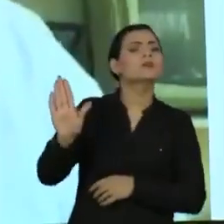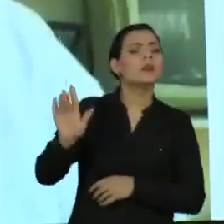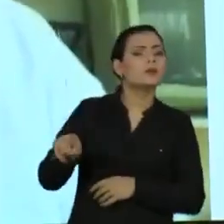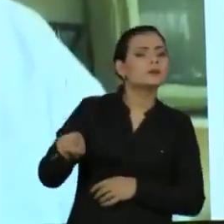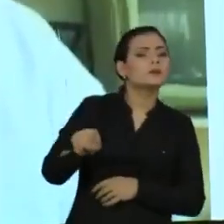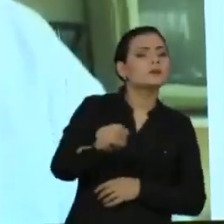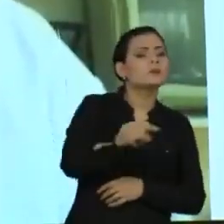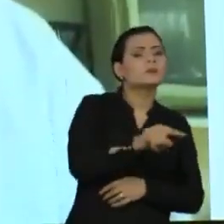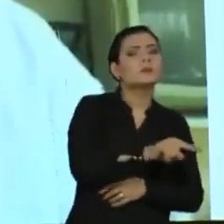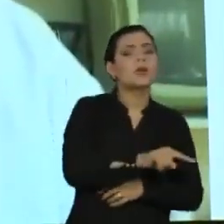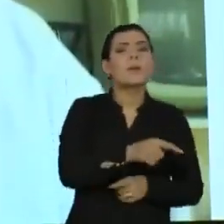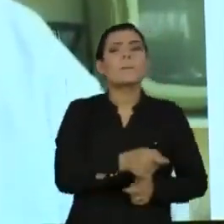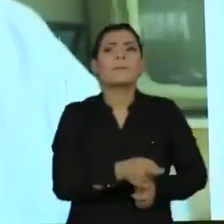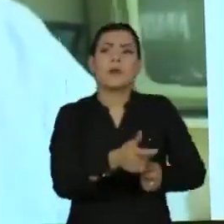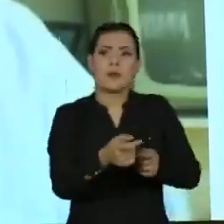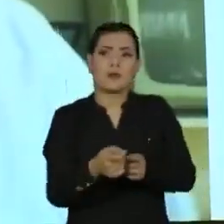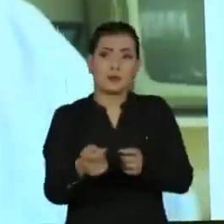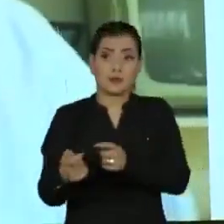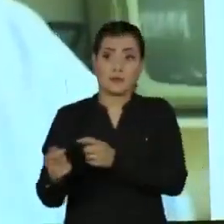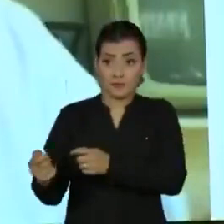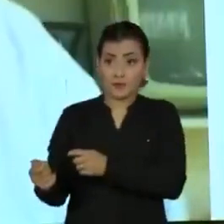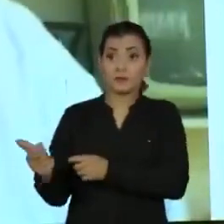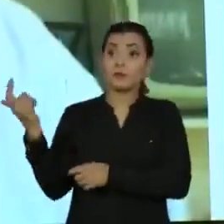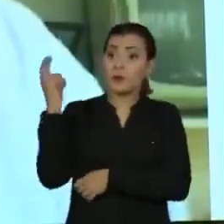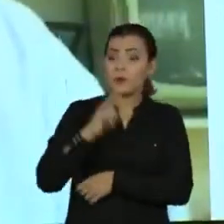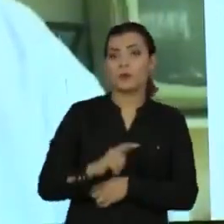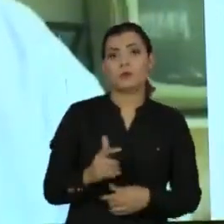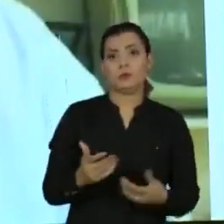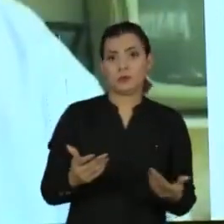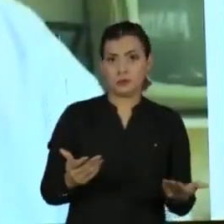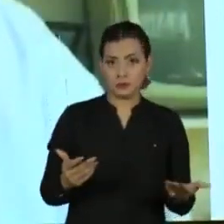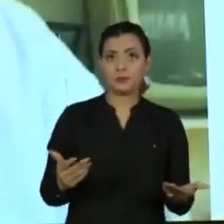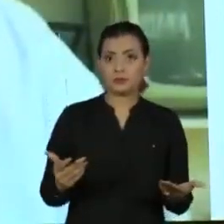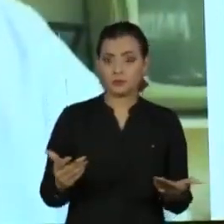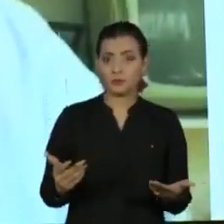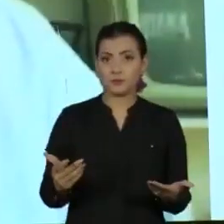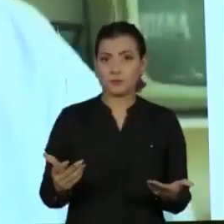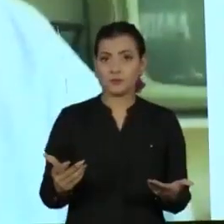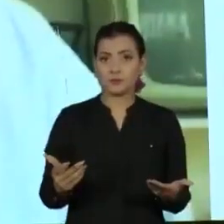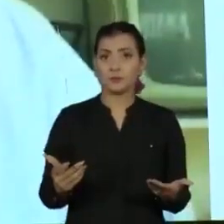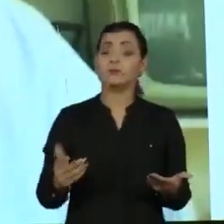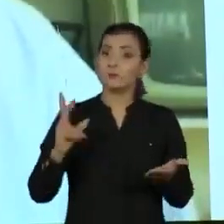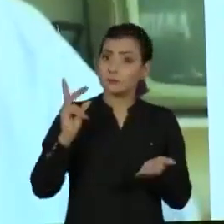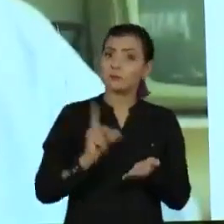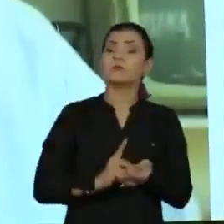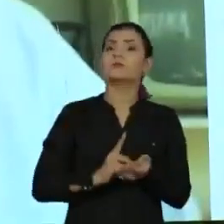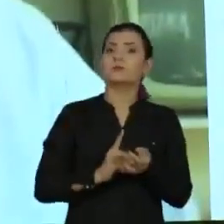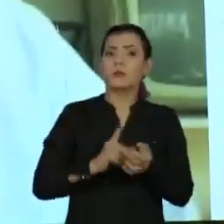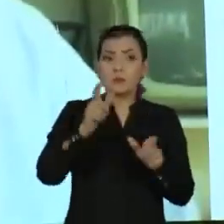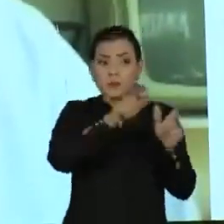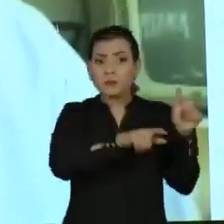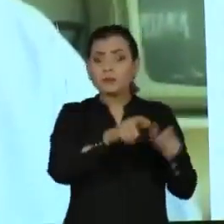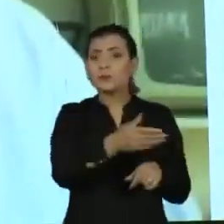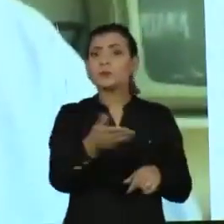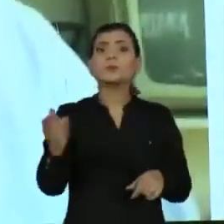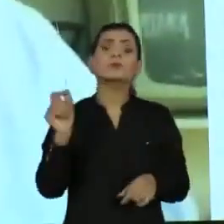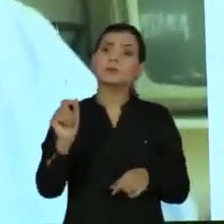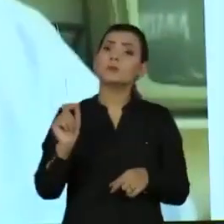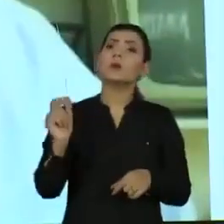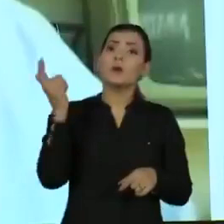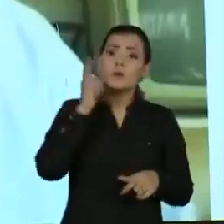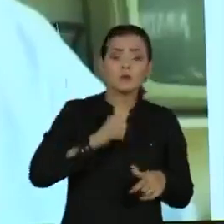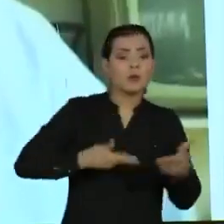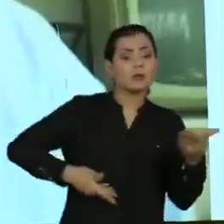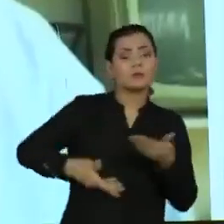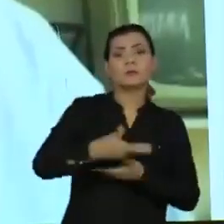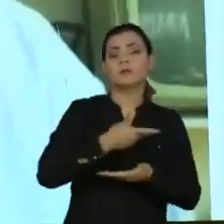possam privilegiar, com uma lei, o status quo desse pessoal que faz a entrega,